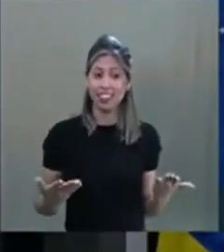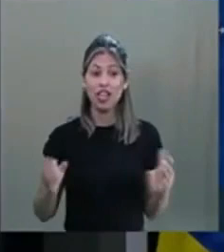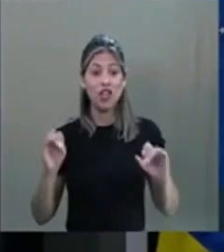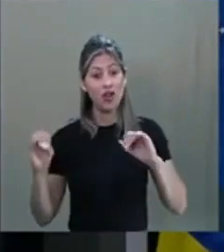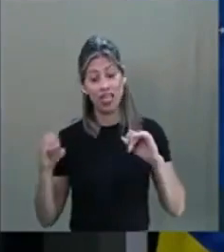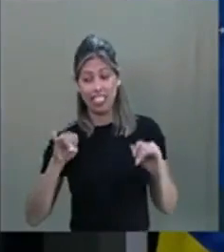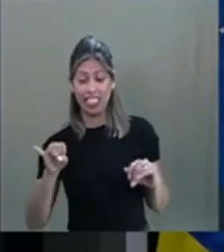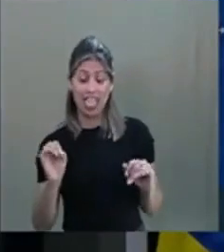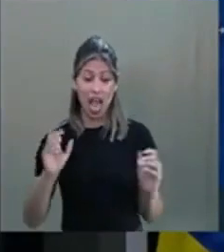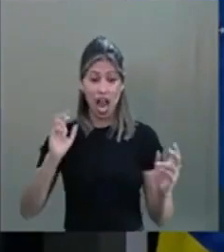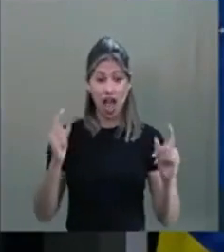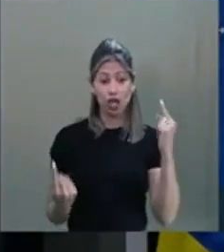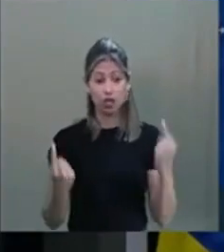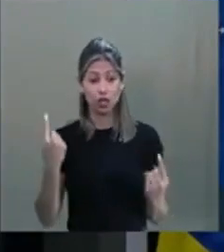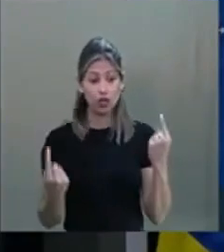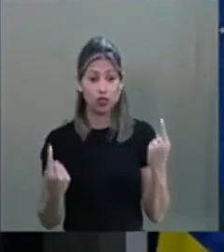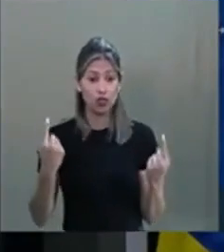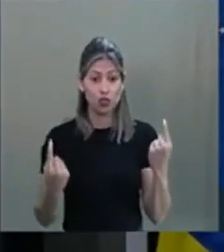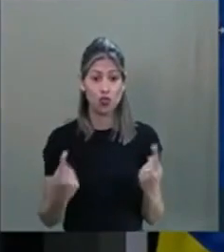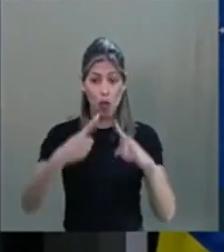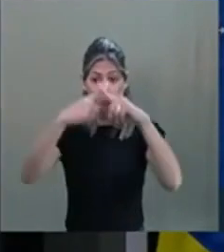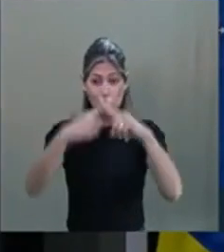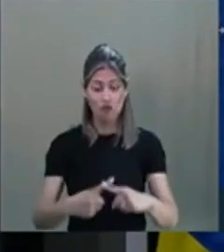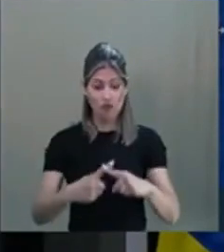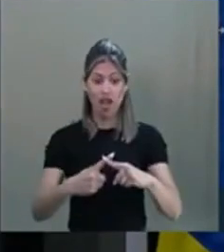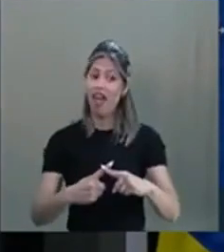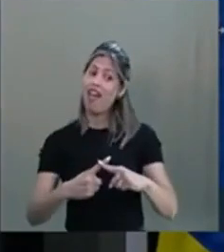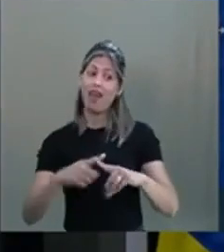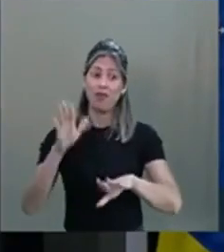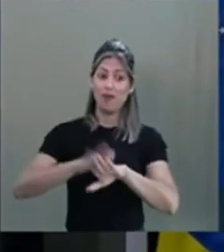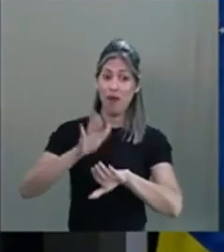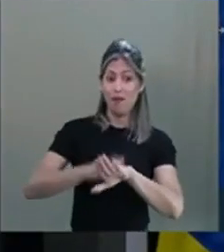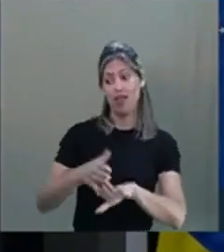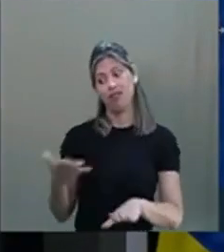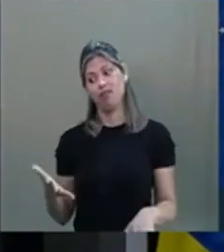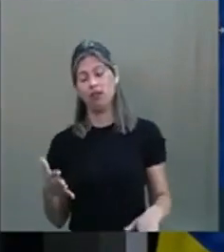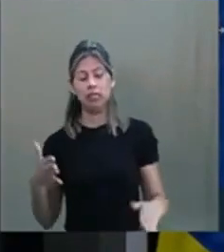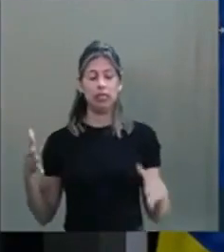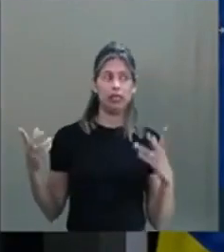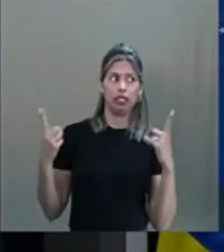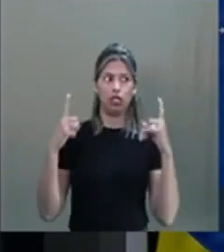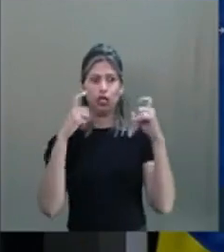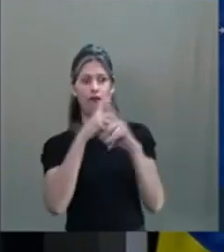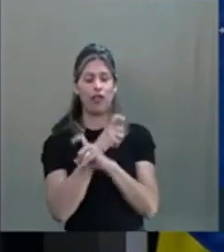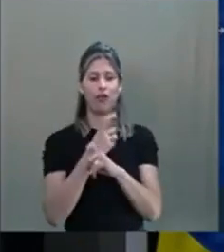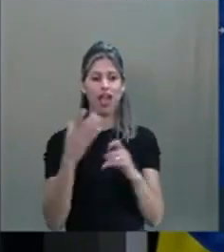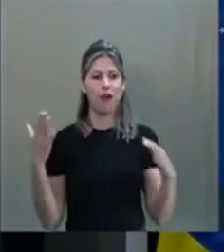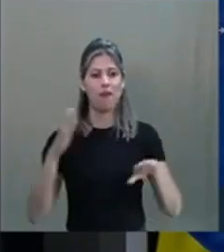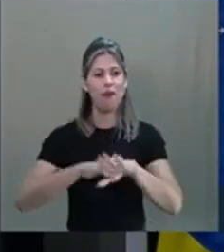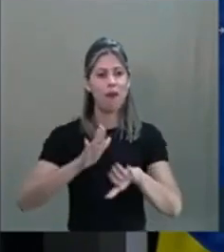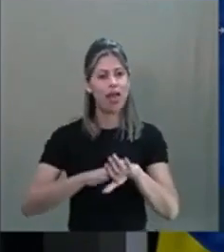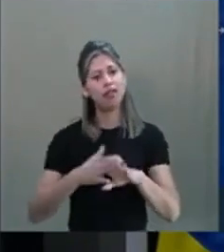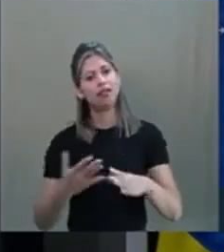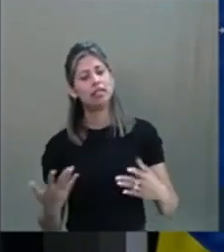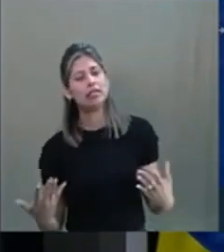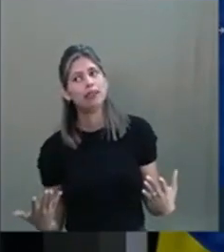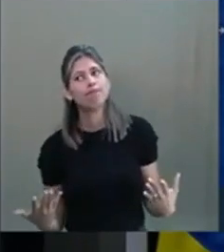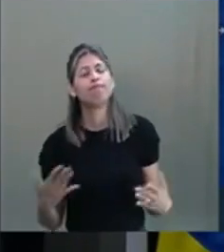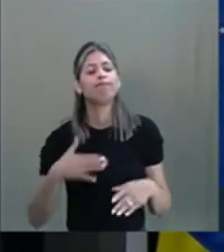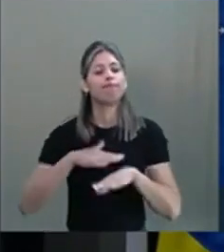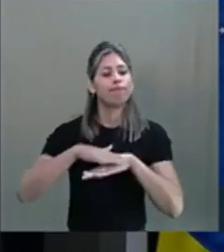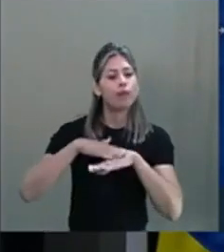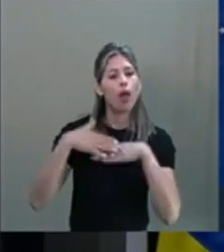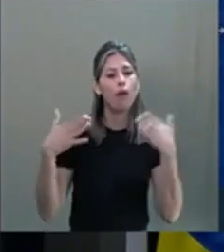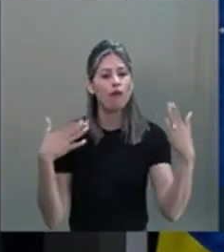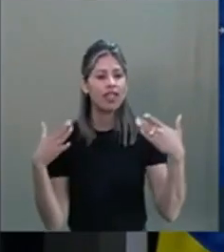Paulo jogar com Fortaleza, gente já vai começar a ter uns atritos na hora de tomar um café e conversar. Por quê? Porque nós ainda não